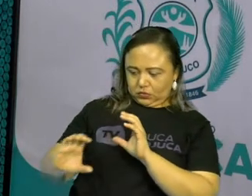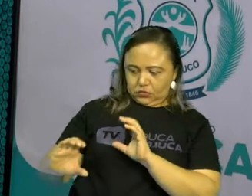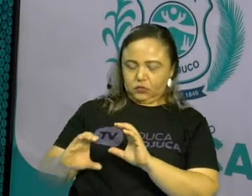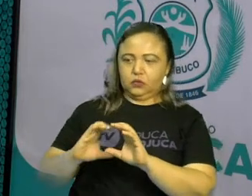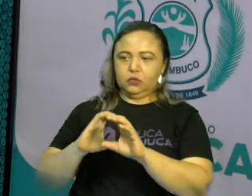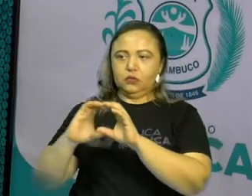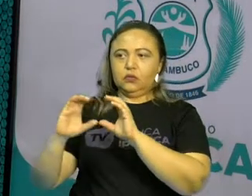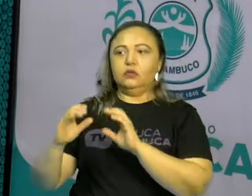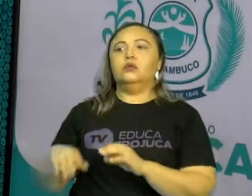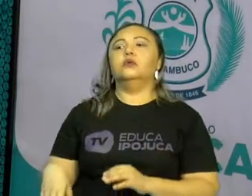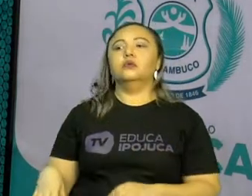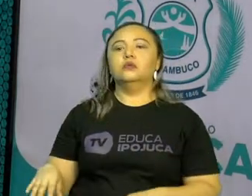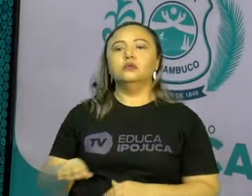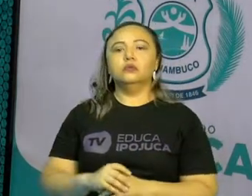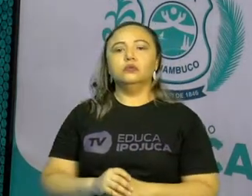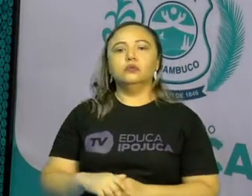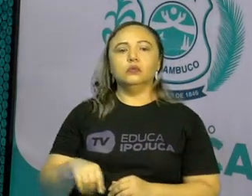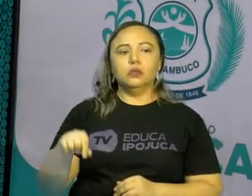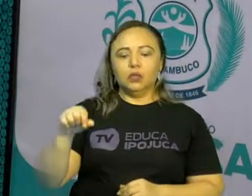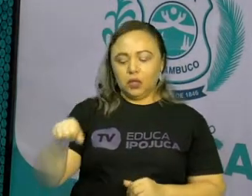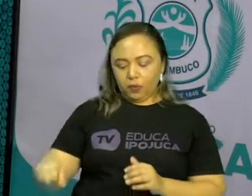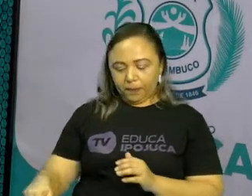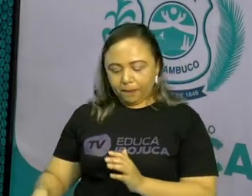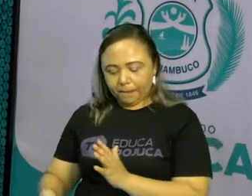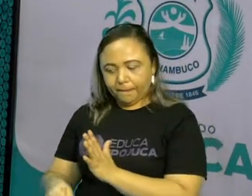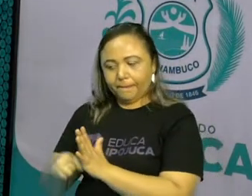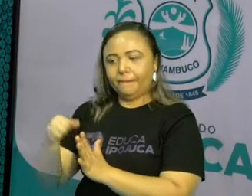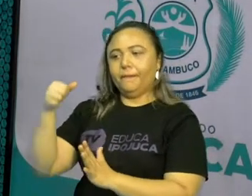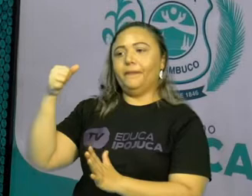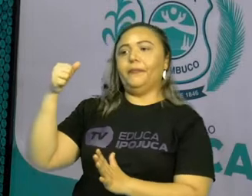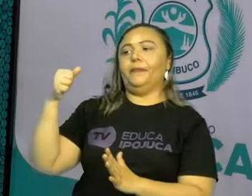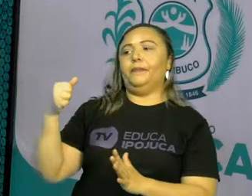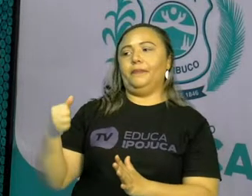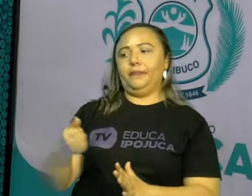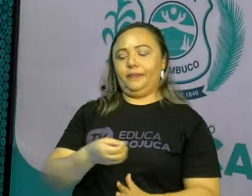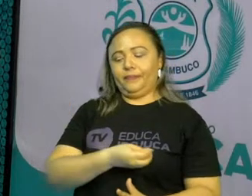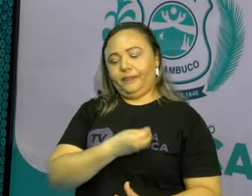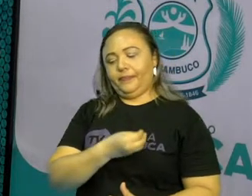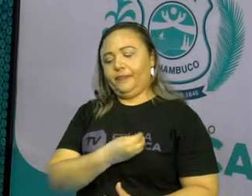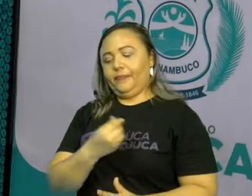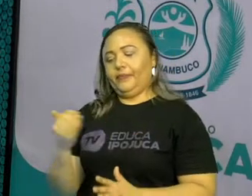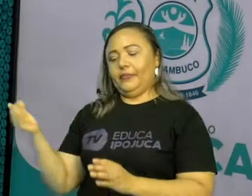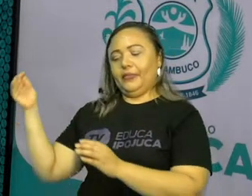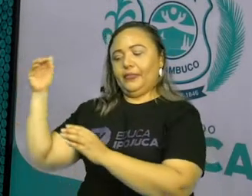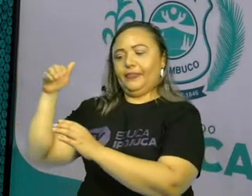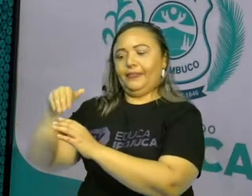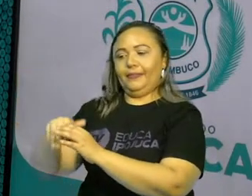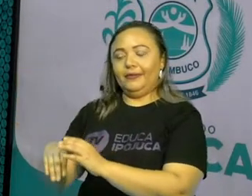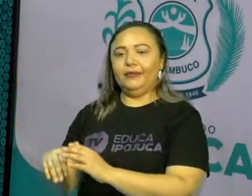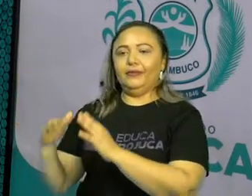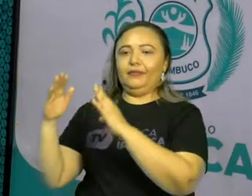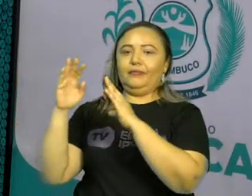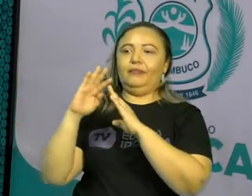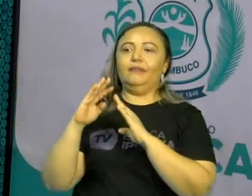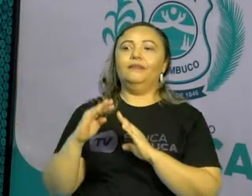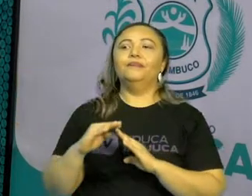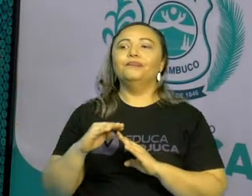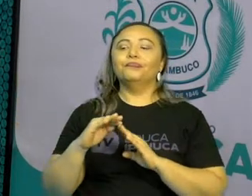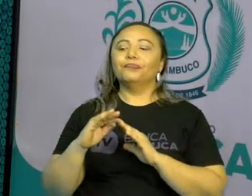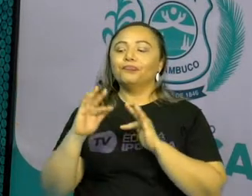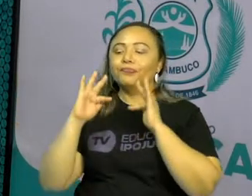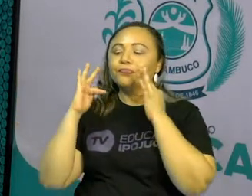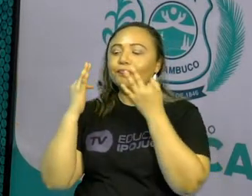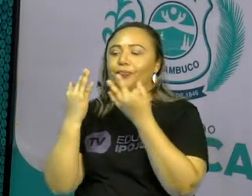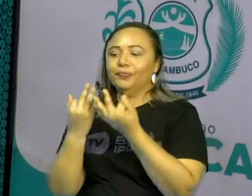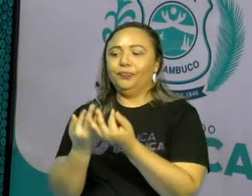humano, esse é o primeiro espaço de convivência. Então, na família, vamos